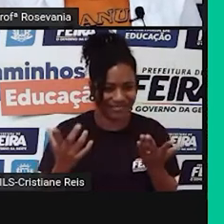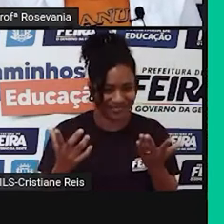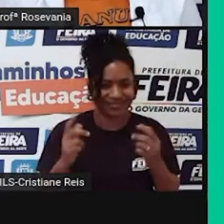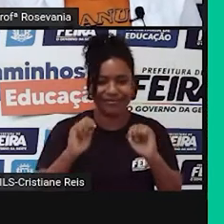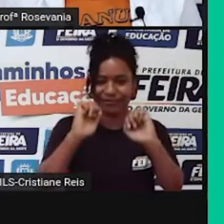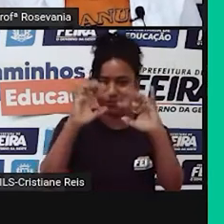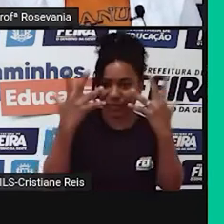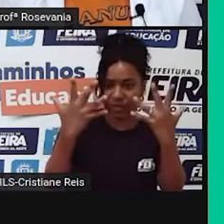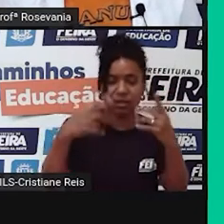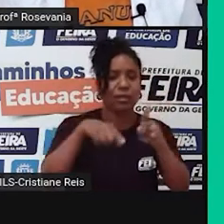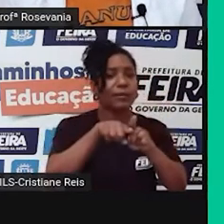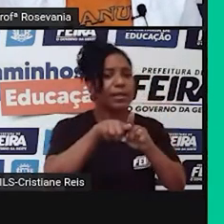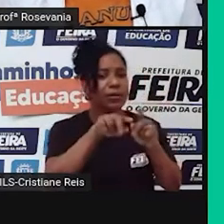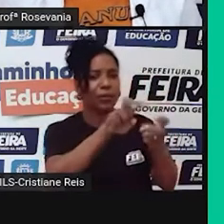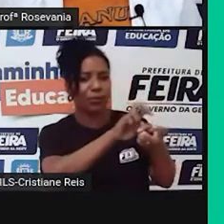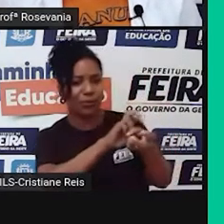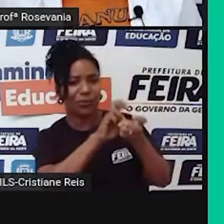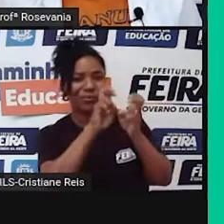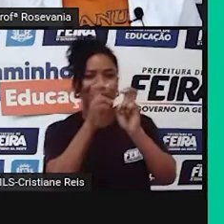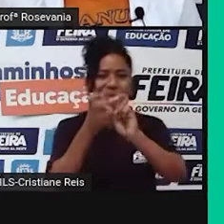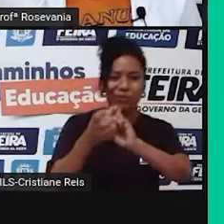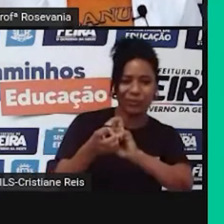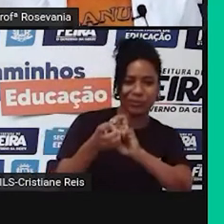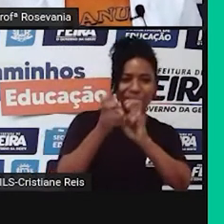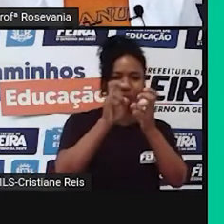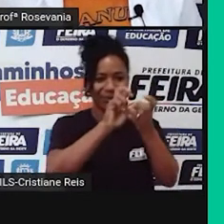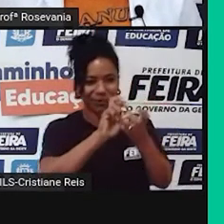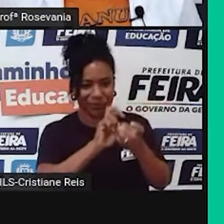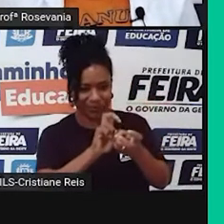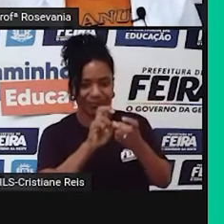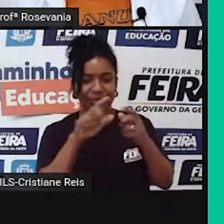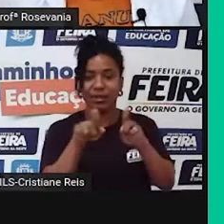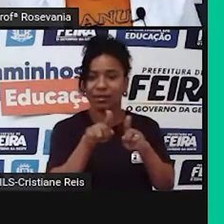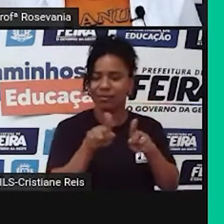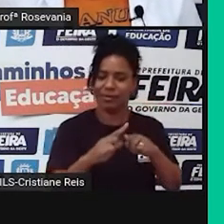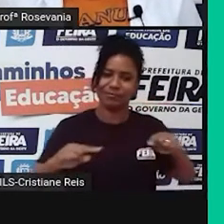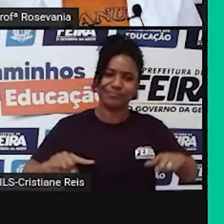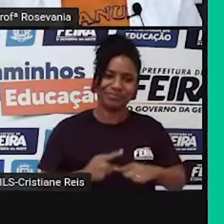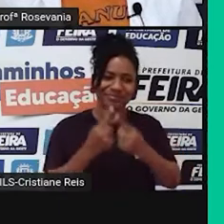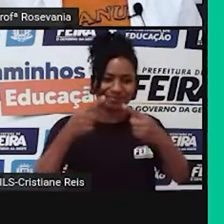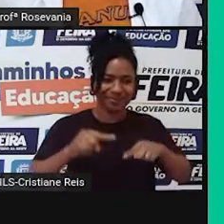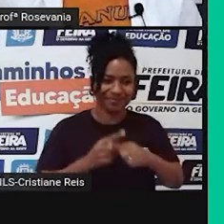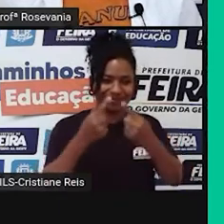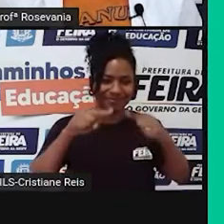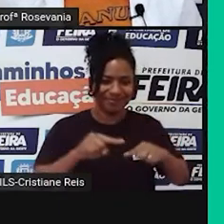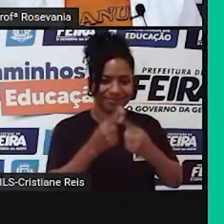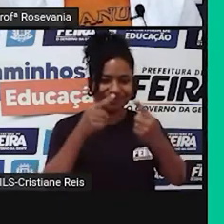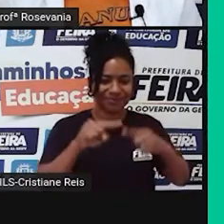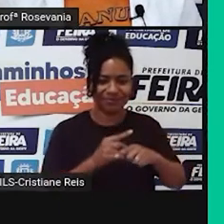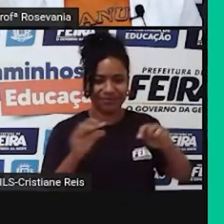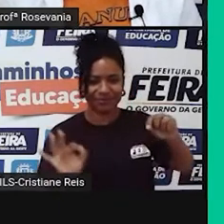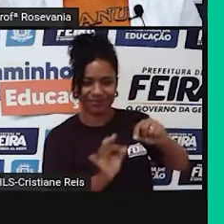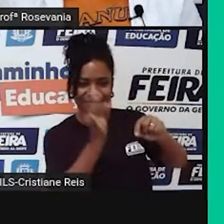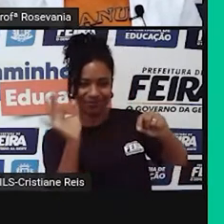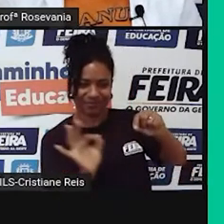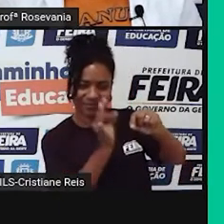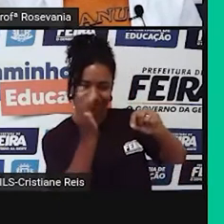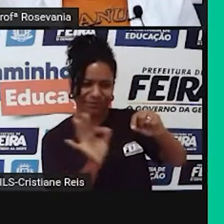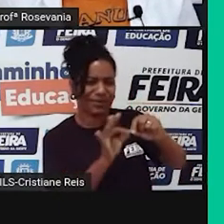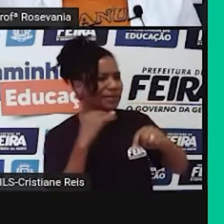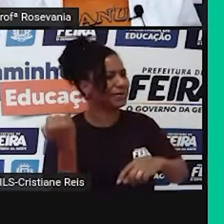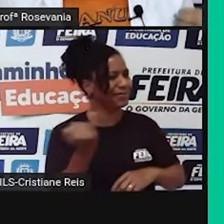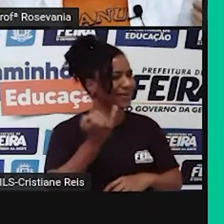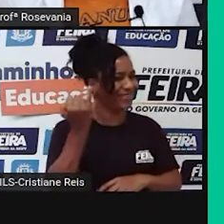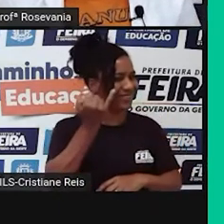capoeira, as nossas rendas, né, que também é muito forte, a cultura do bordado, né, do,